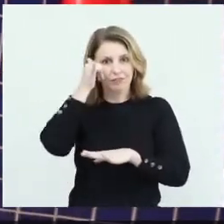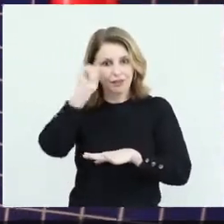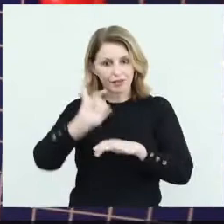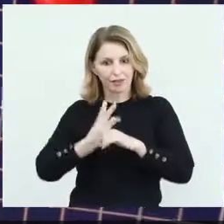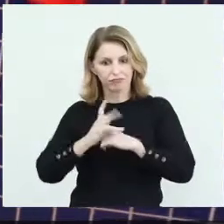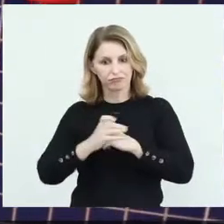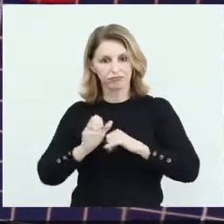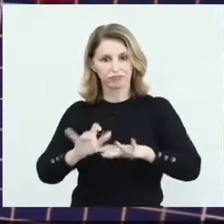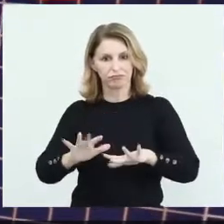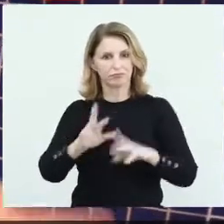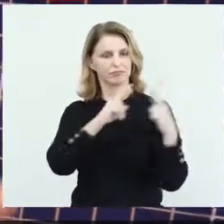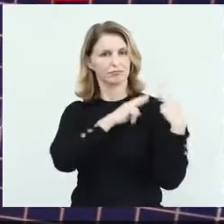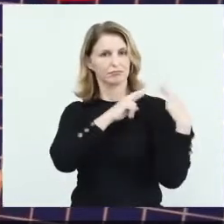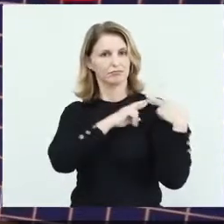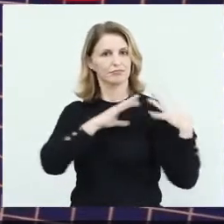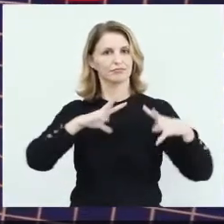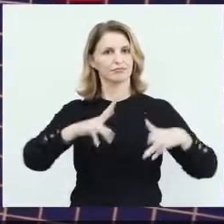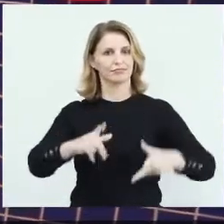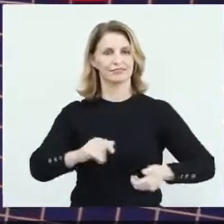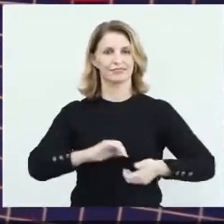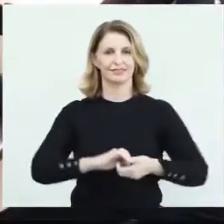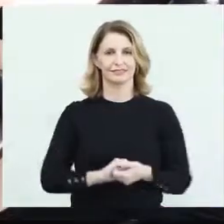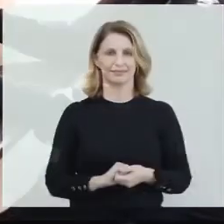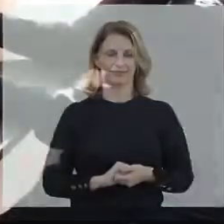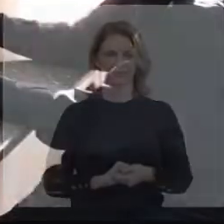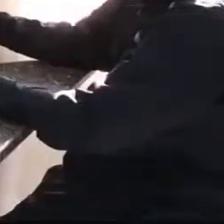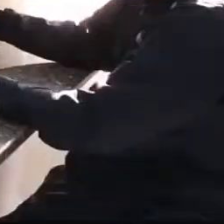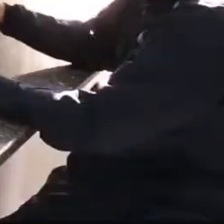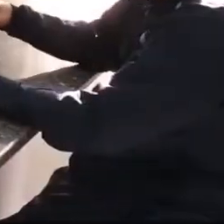ajudar no combate dos coronavírus, responsabilidade de todos.